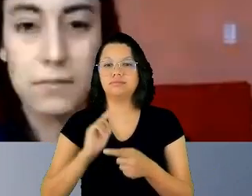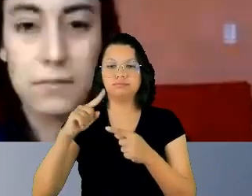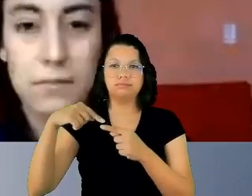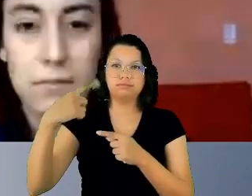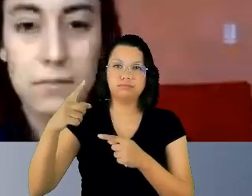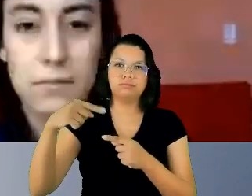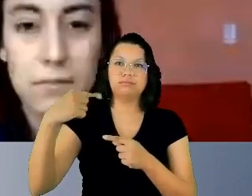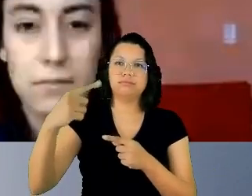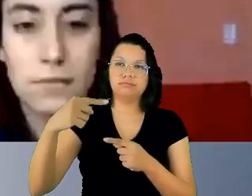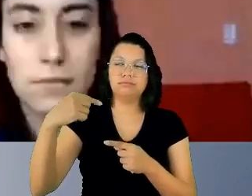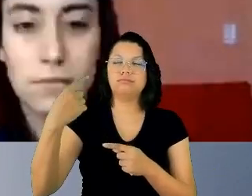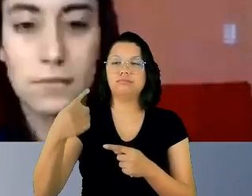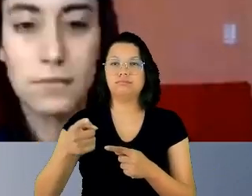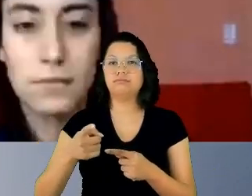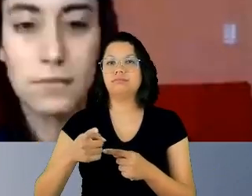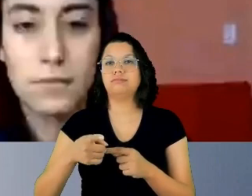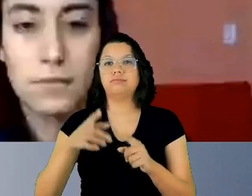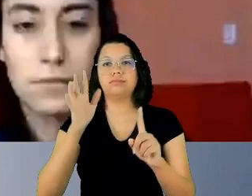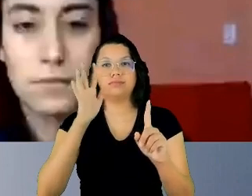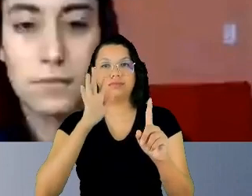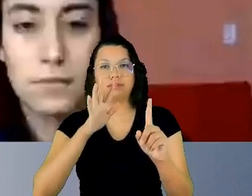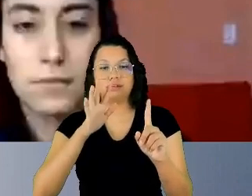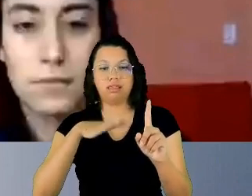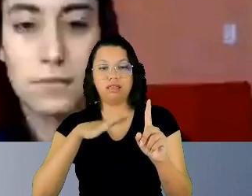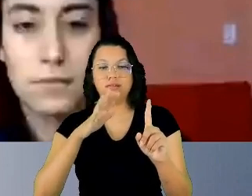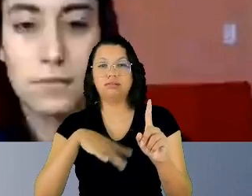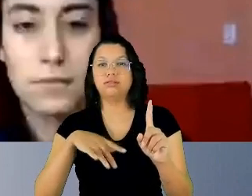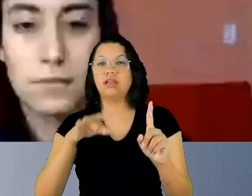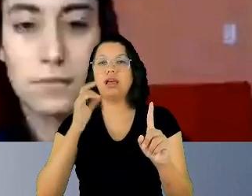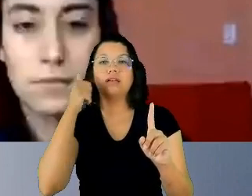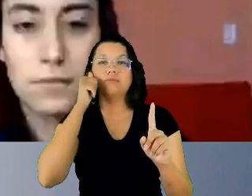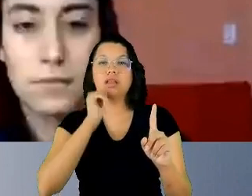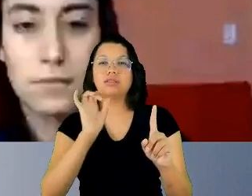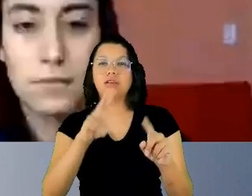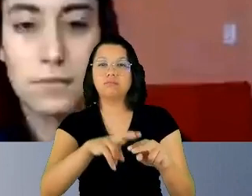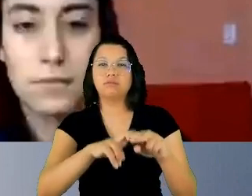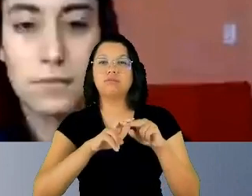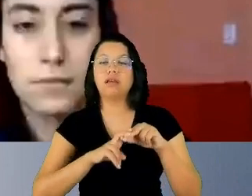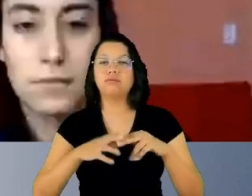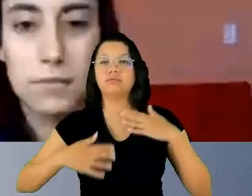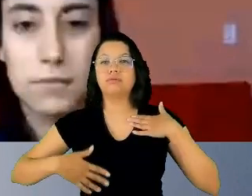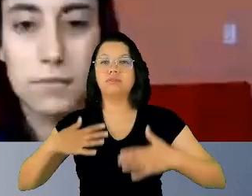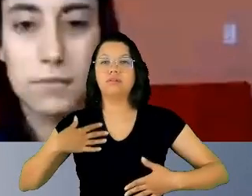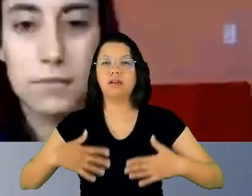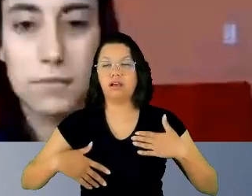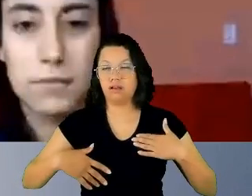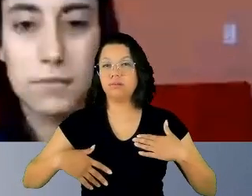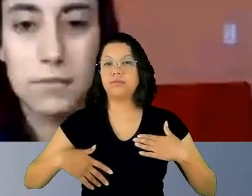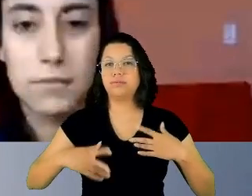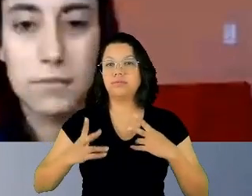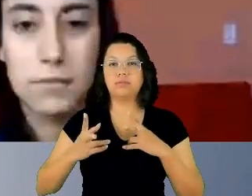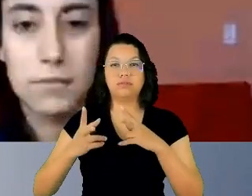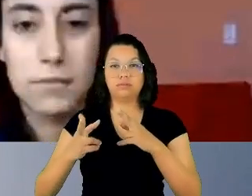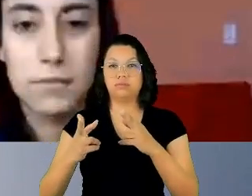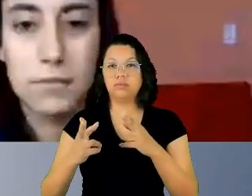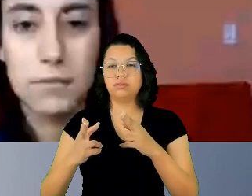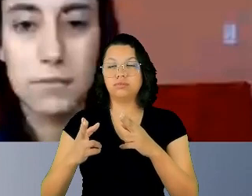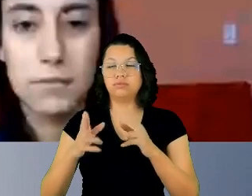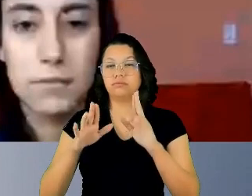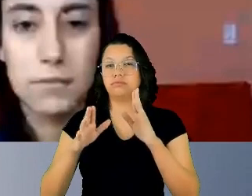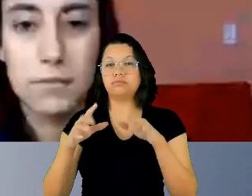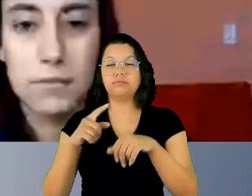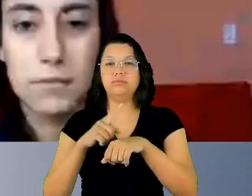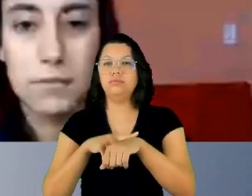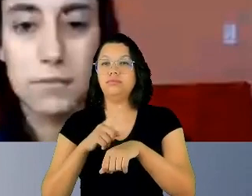sempre enaltecendo a mulher pelo seu corpo, ao mesmo tempo em que deusificavam a mulher e